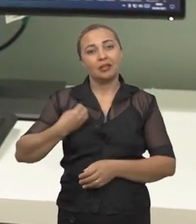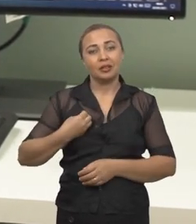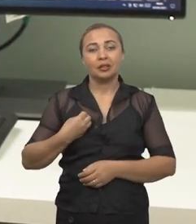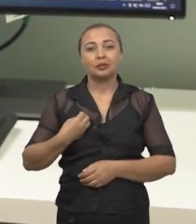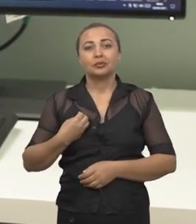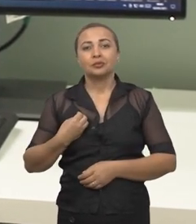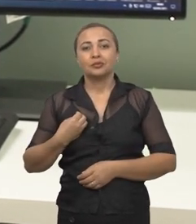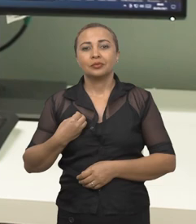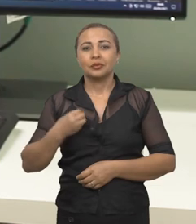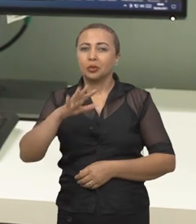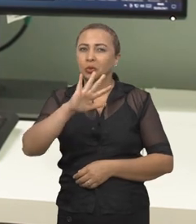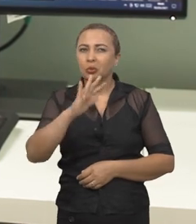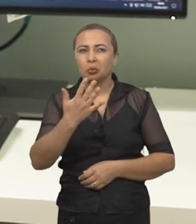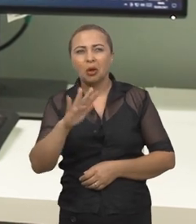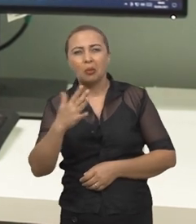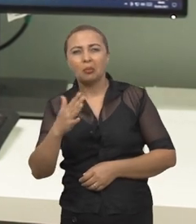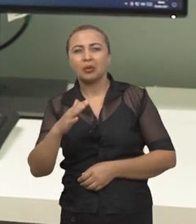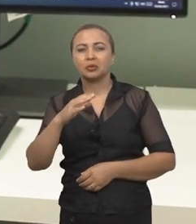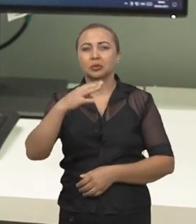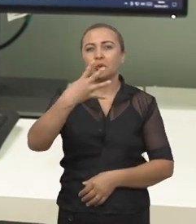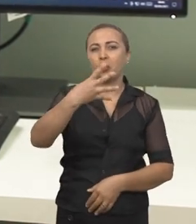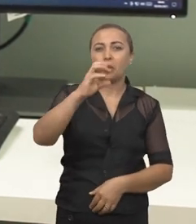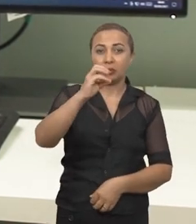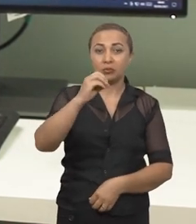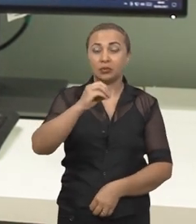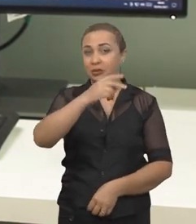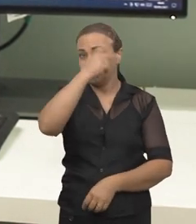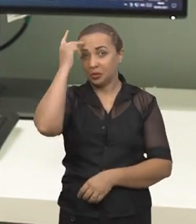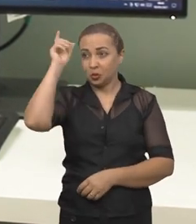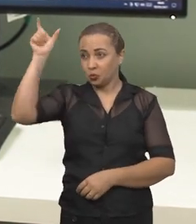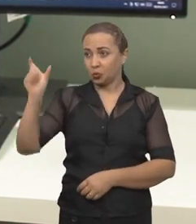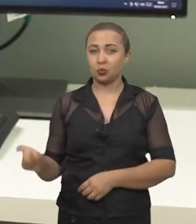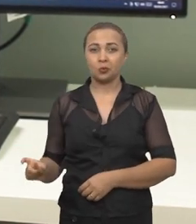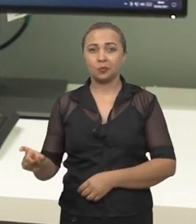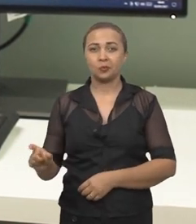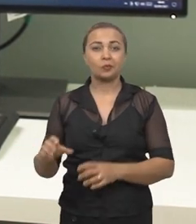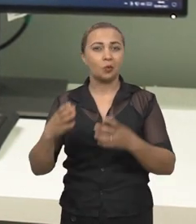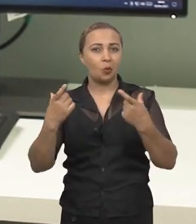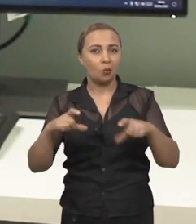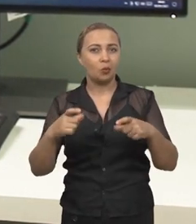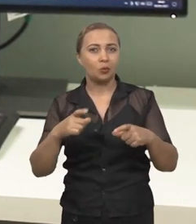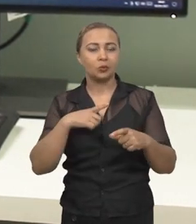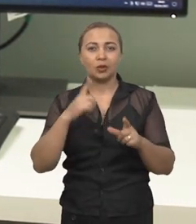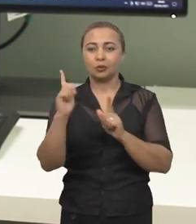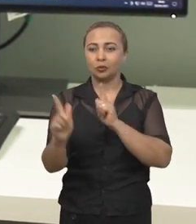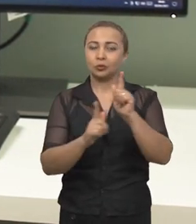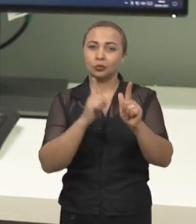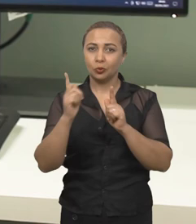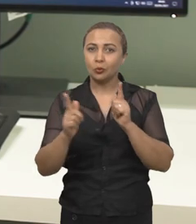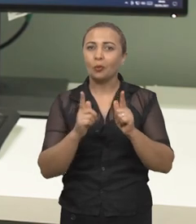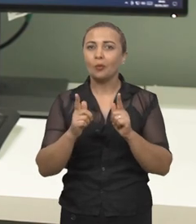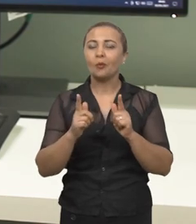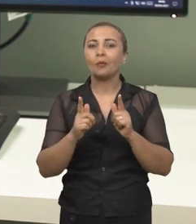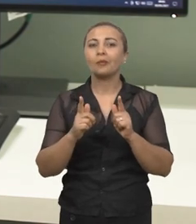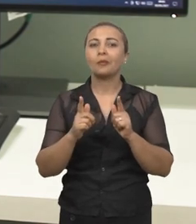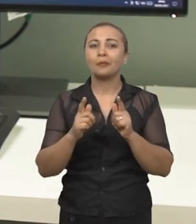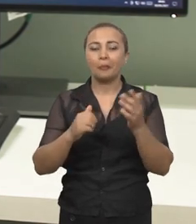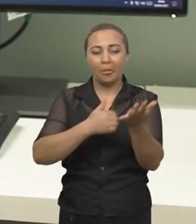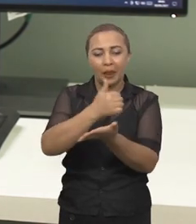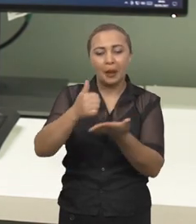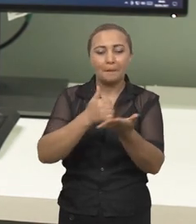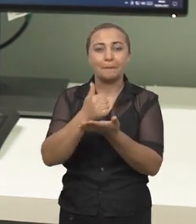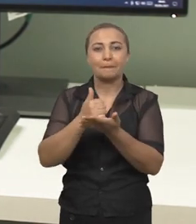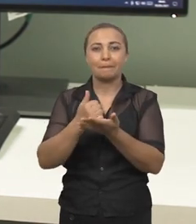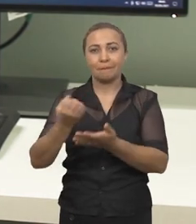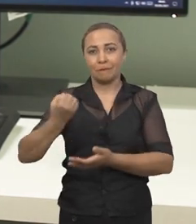em torno de 400 pacientes dos quais gerou uma base de